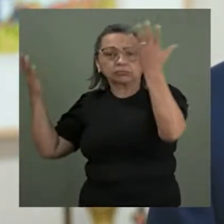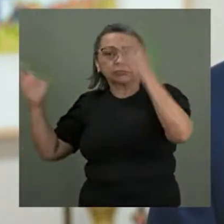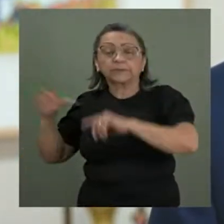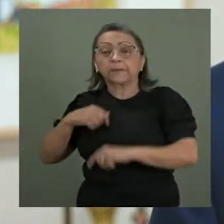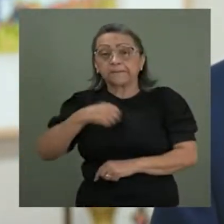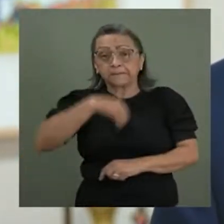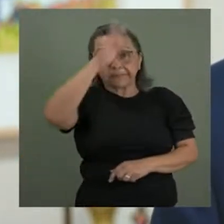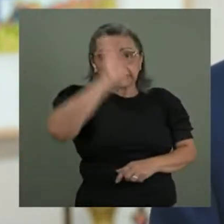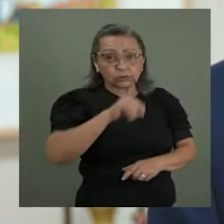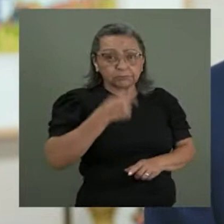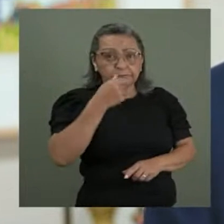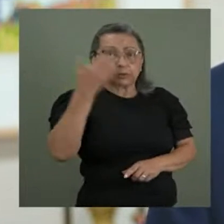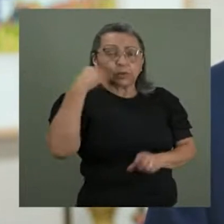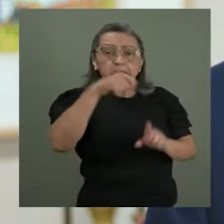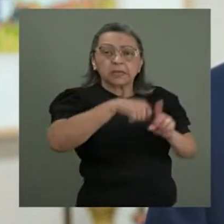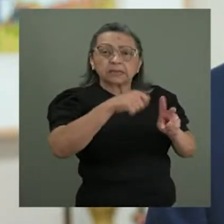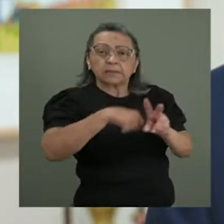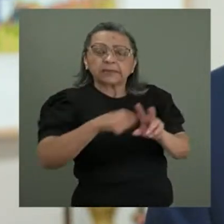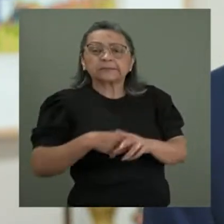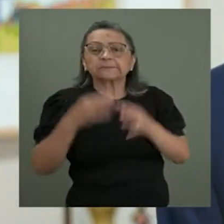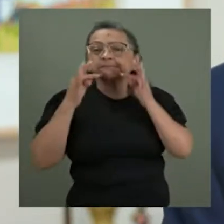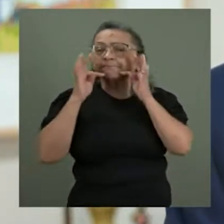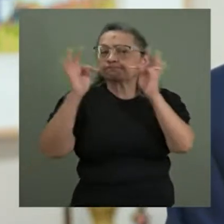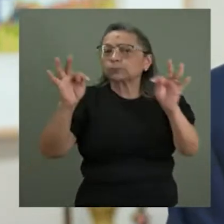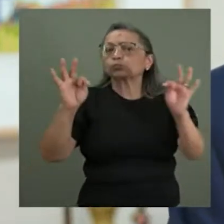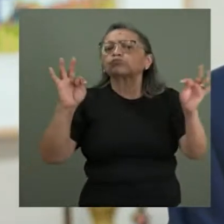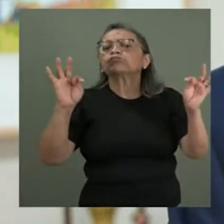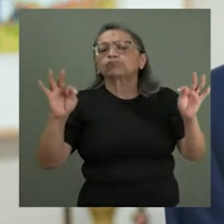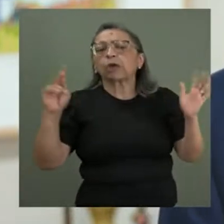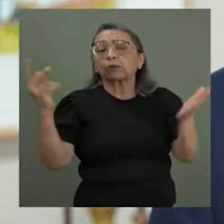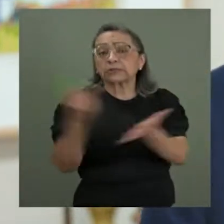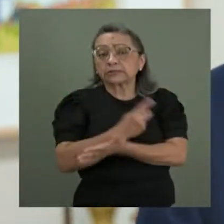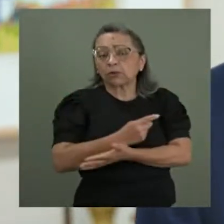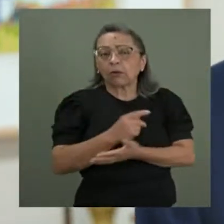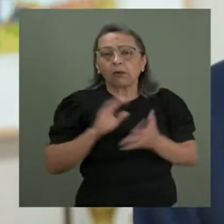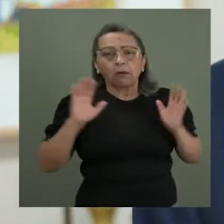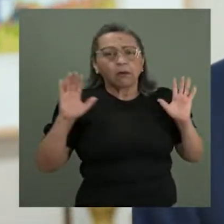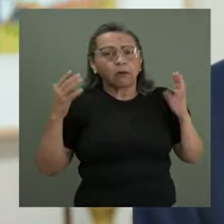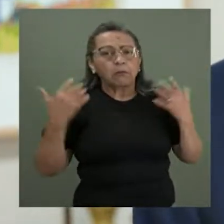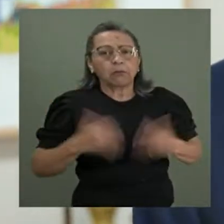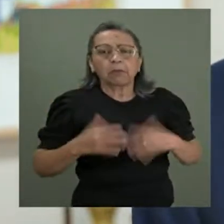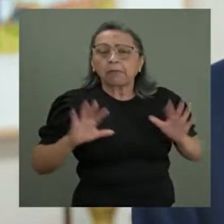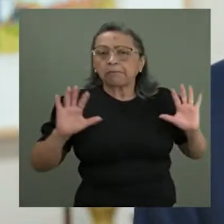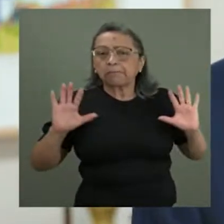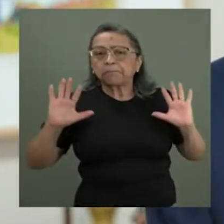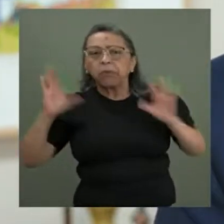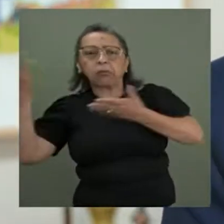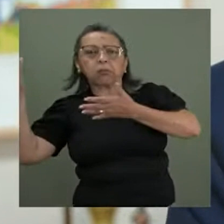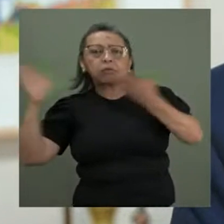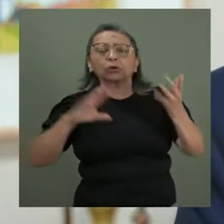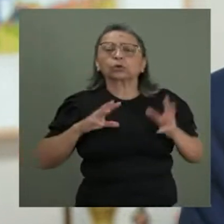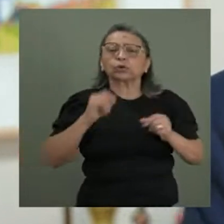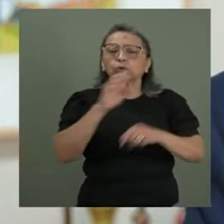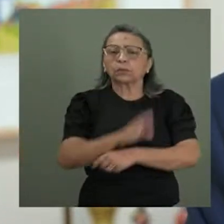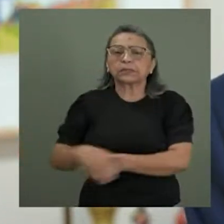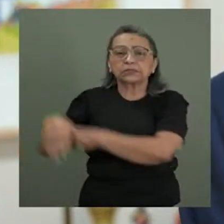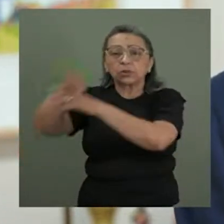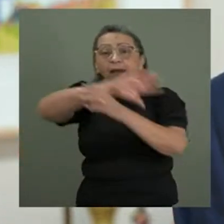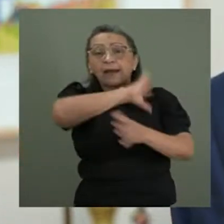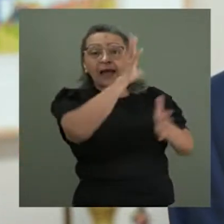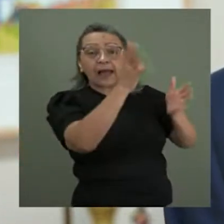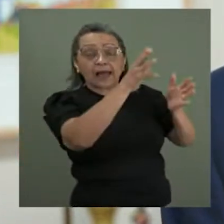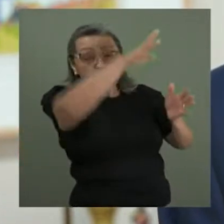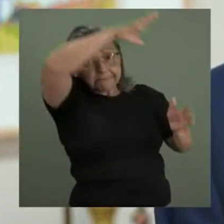meses, testemunhou ocorrência de eventos extremos em todo o seu território. No Amazonas, faltou água,